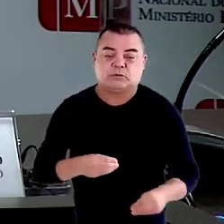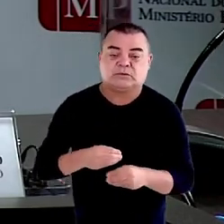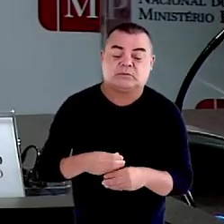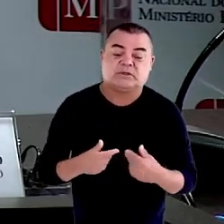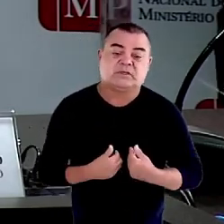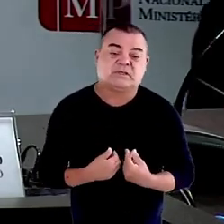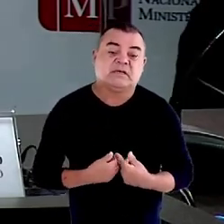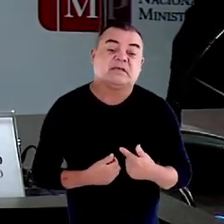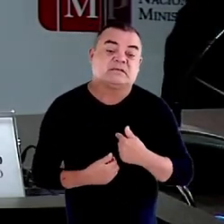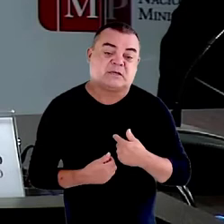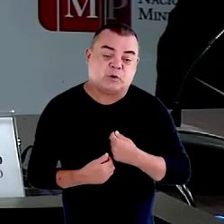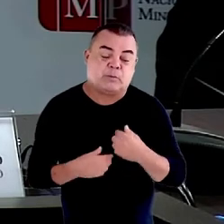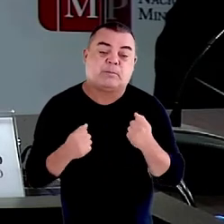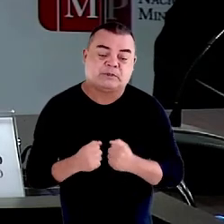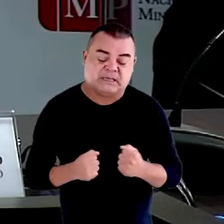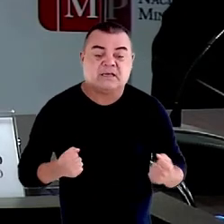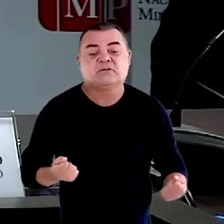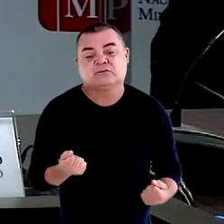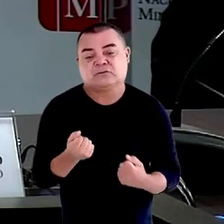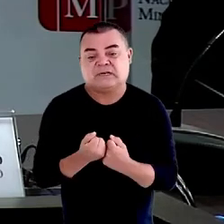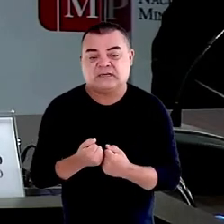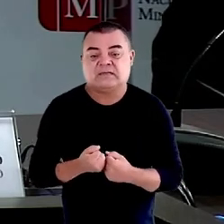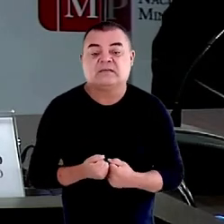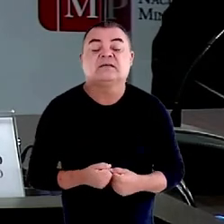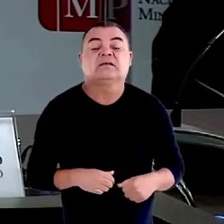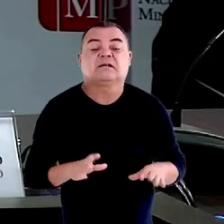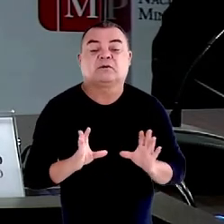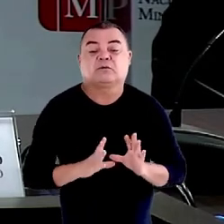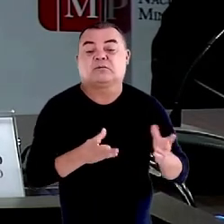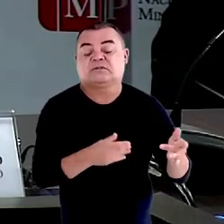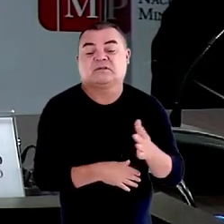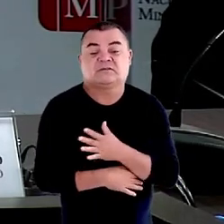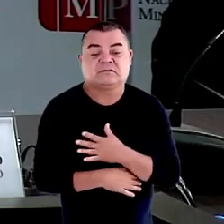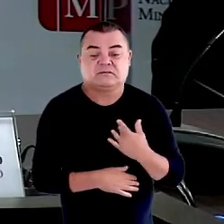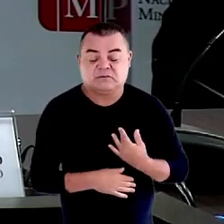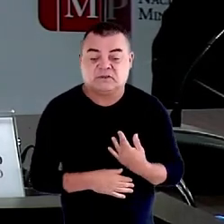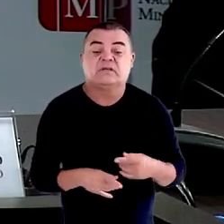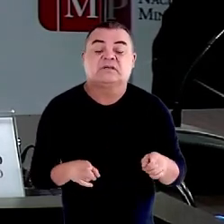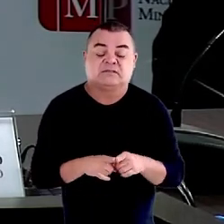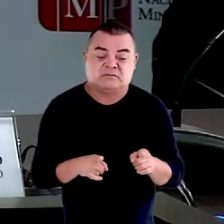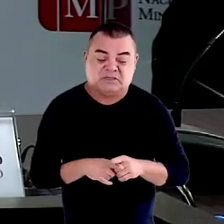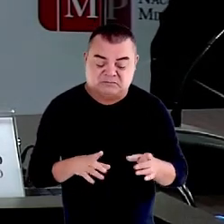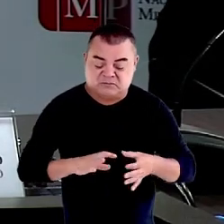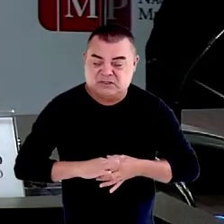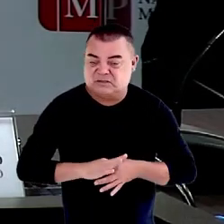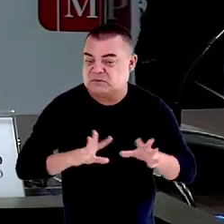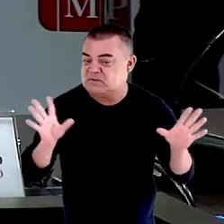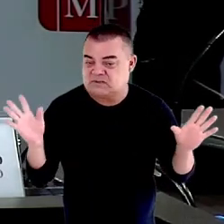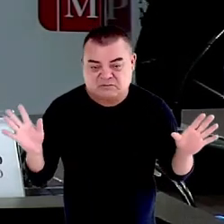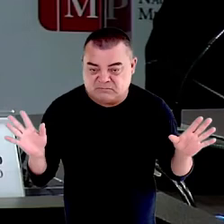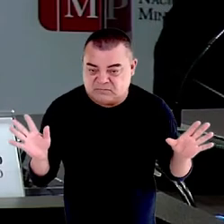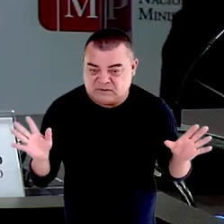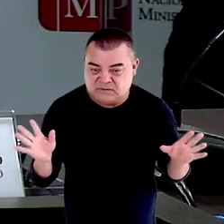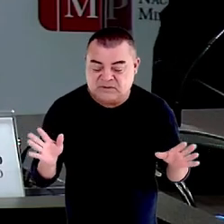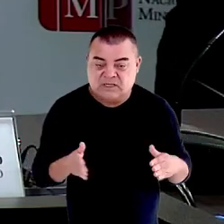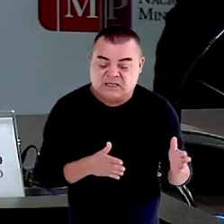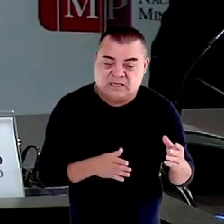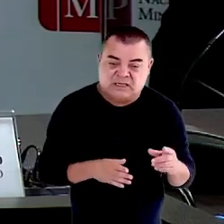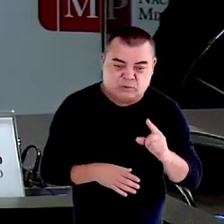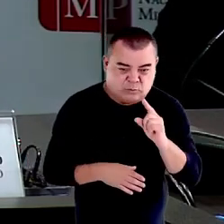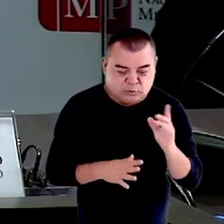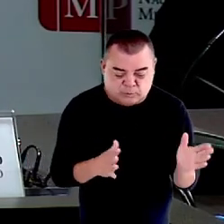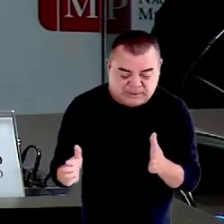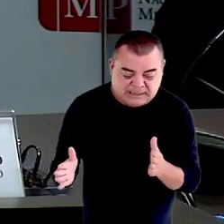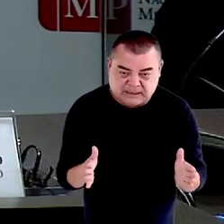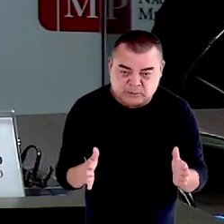eu puder ser útil na Comissão da Saúde, fico também à disposição, é um curto período a nossa